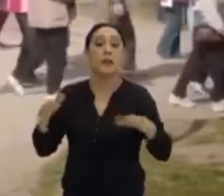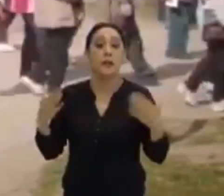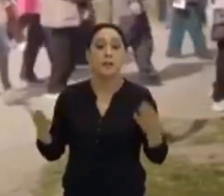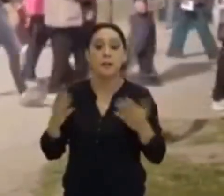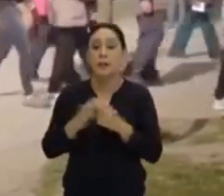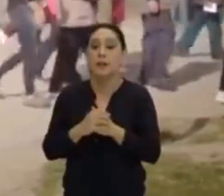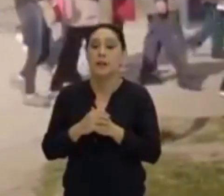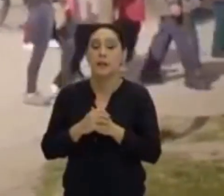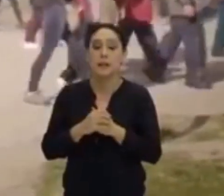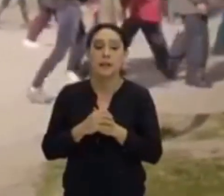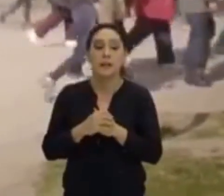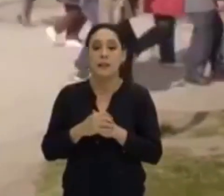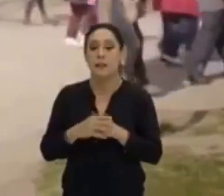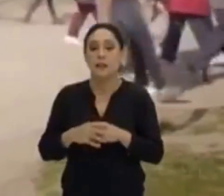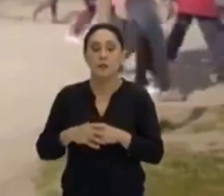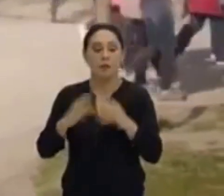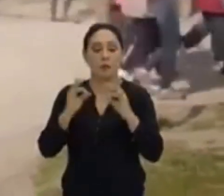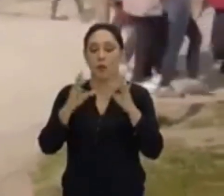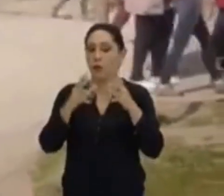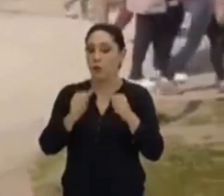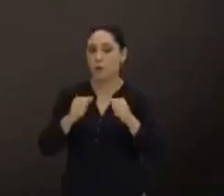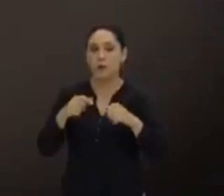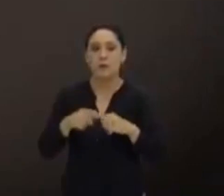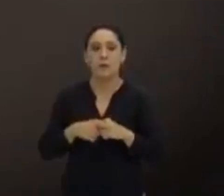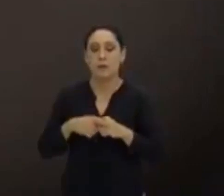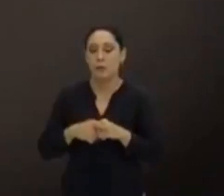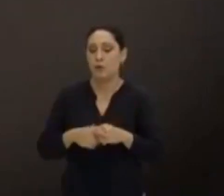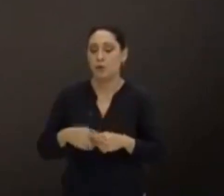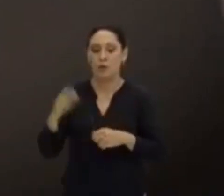mantinham todo mundo aqui na política do terror.